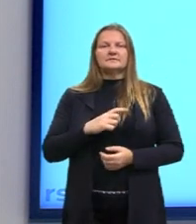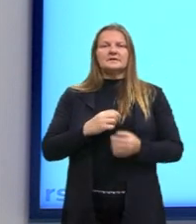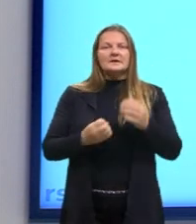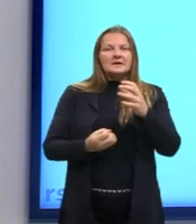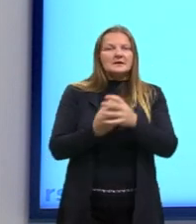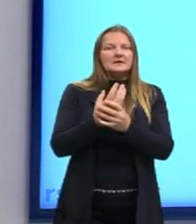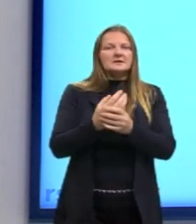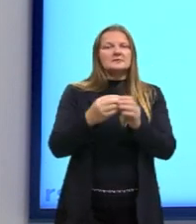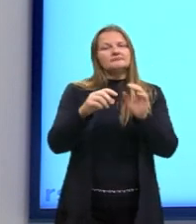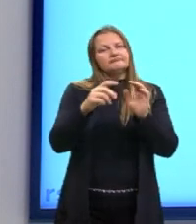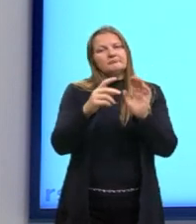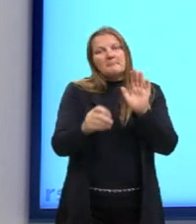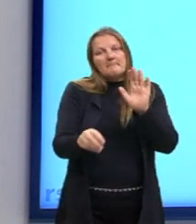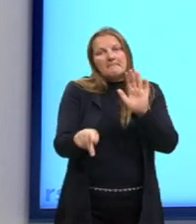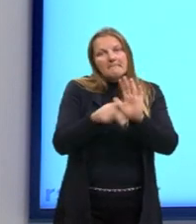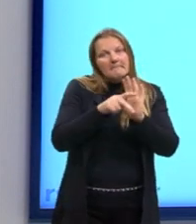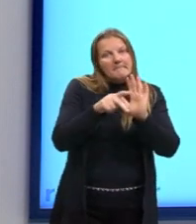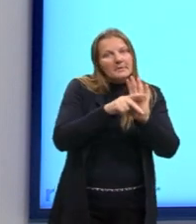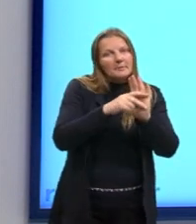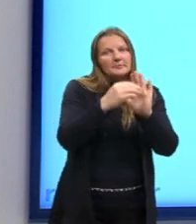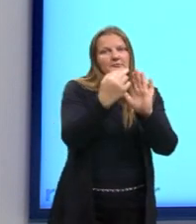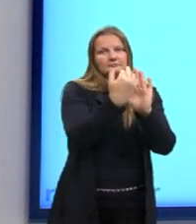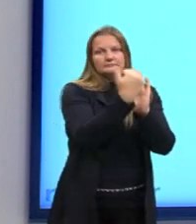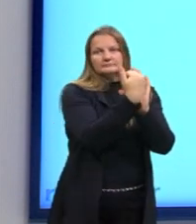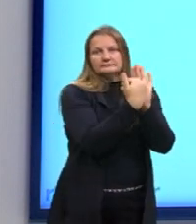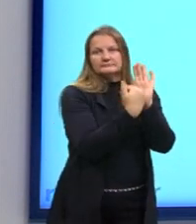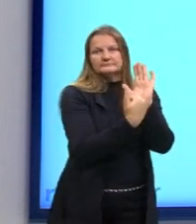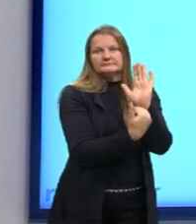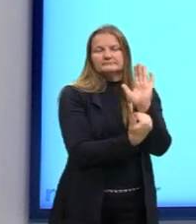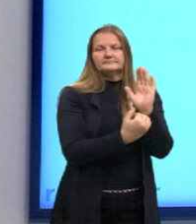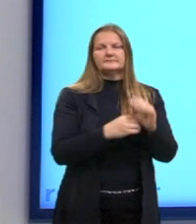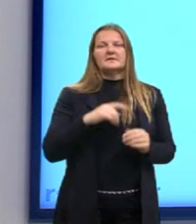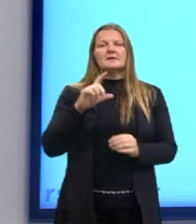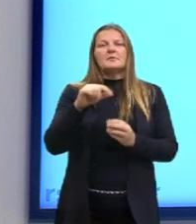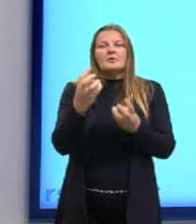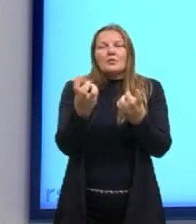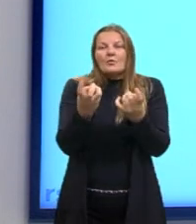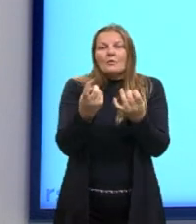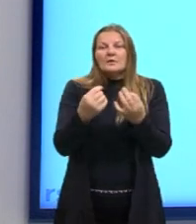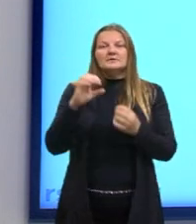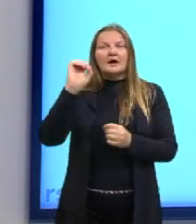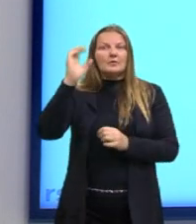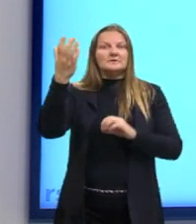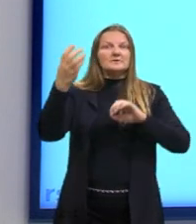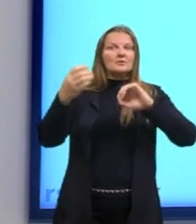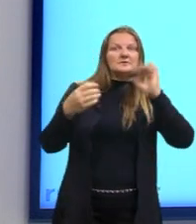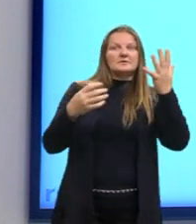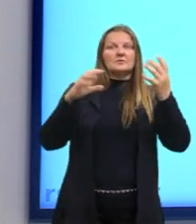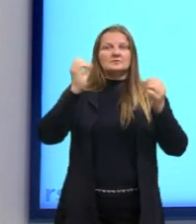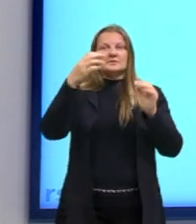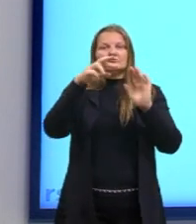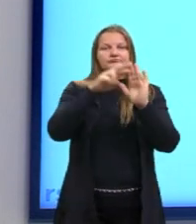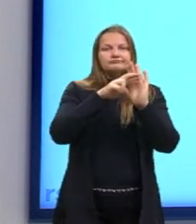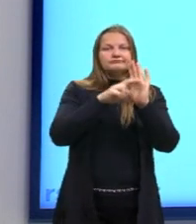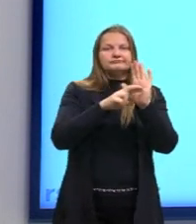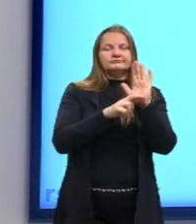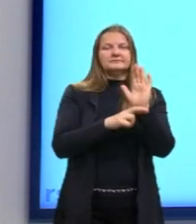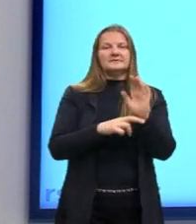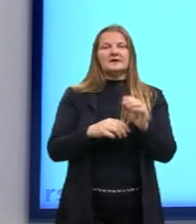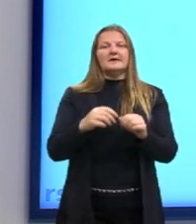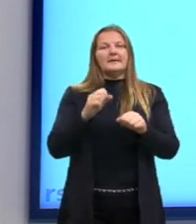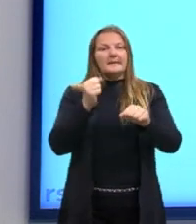leis e a partir de uma quantidade de fenômenos regulares. Então, olha só, as leis